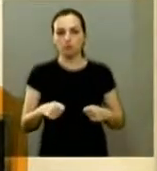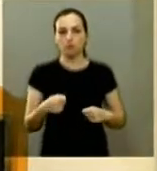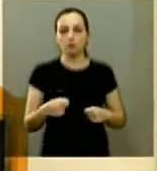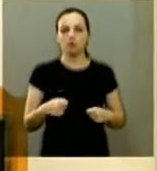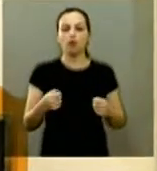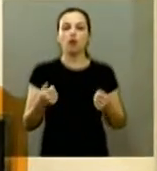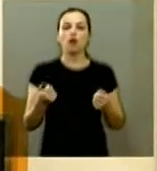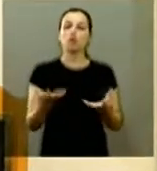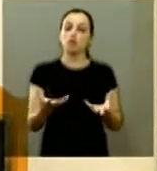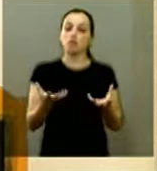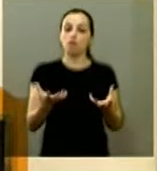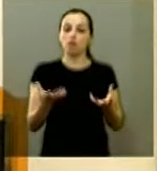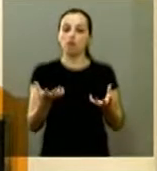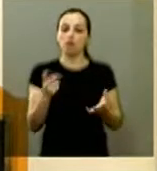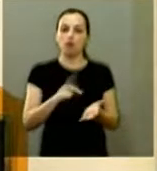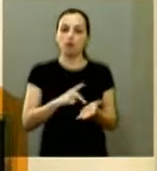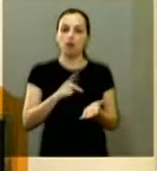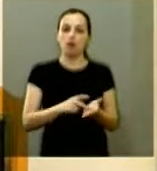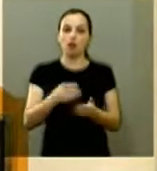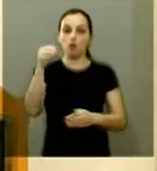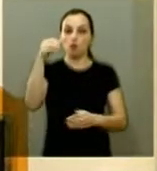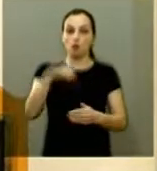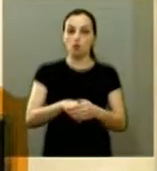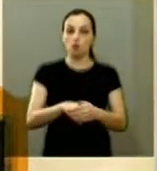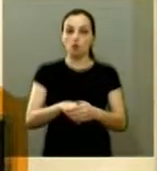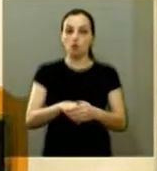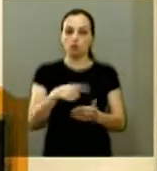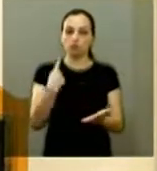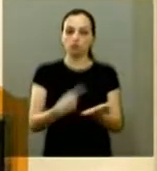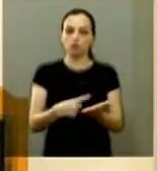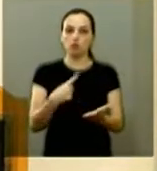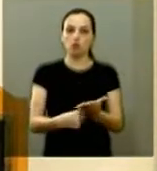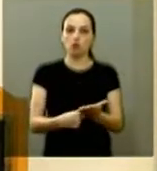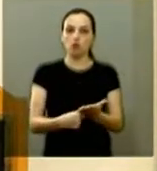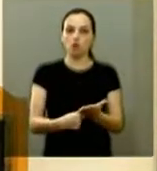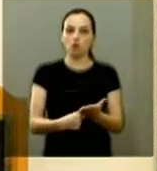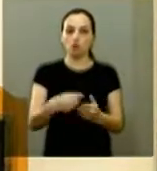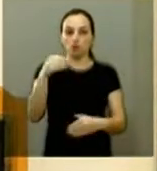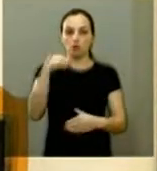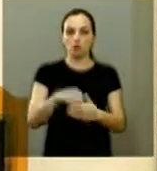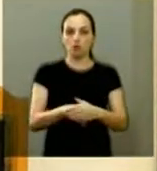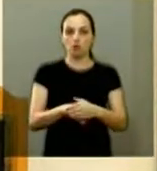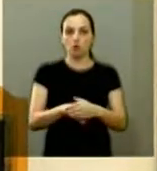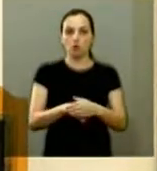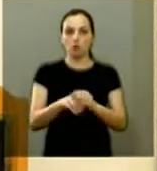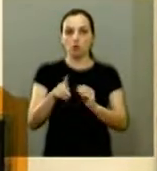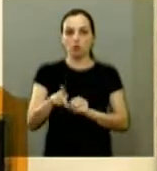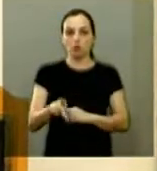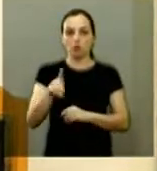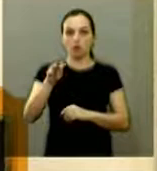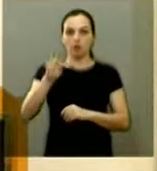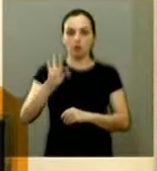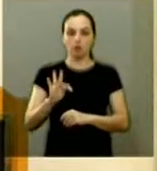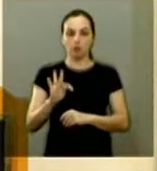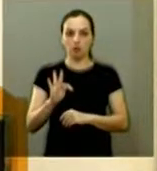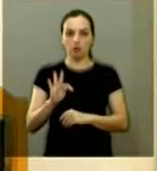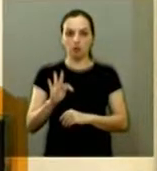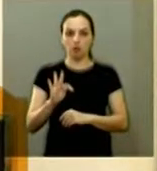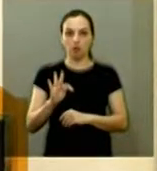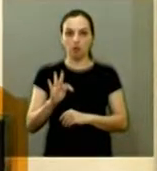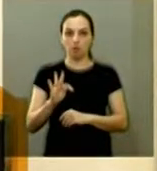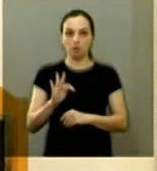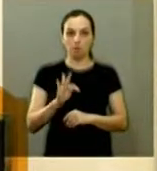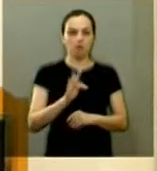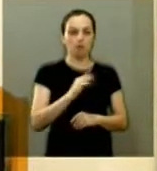reafirmar o meu voto e o meu compromisso com a candidatura do Partido dos Trabalhadores e da presidente Dilma